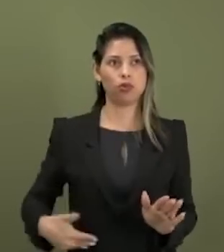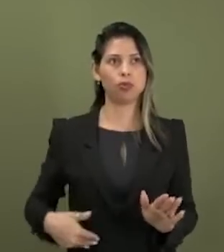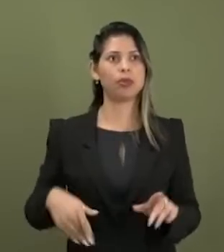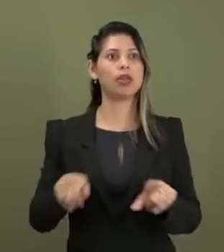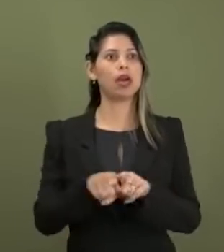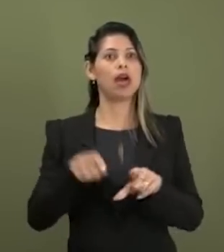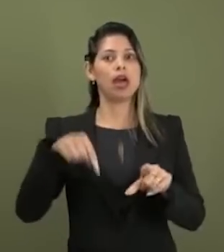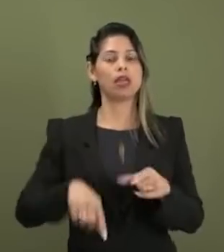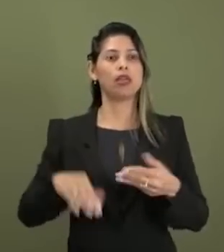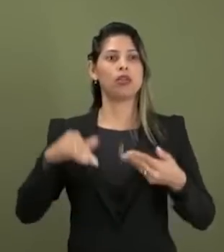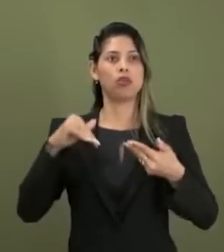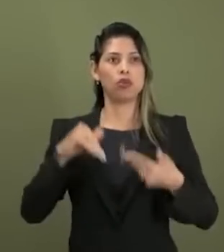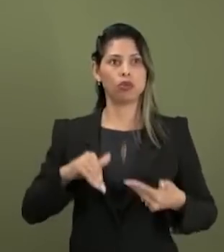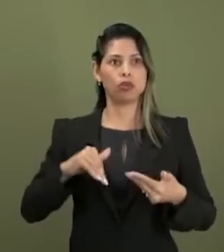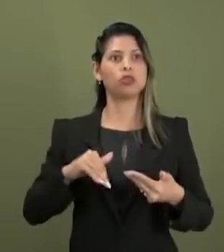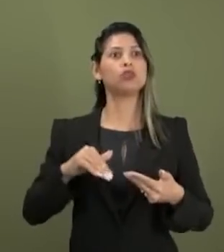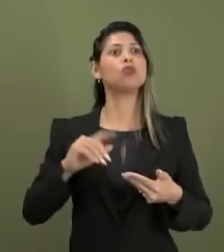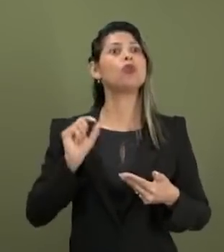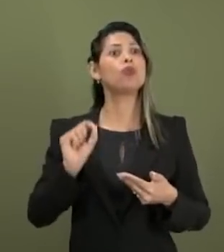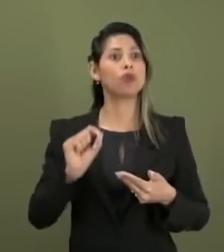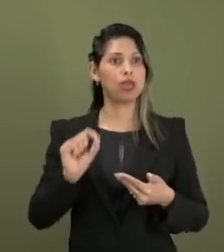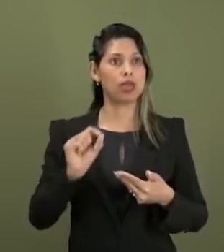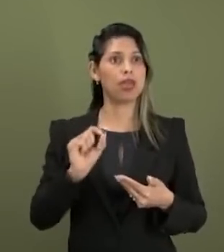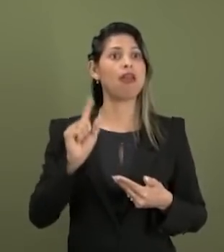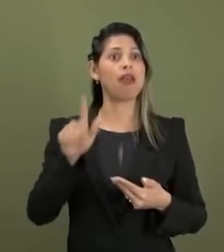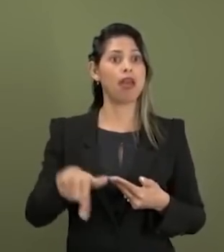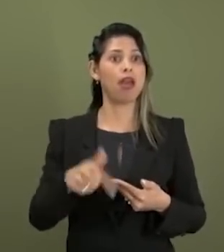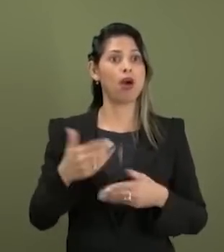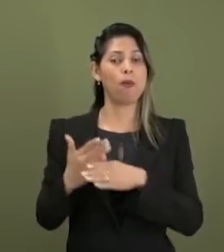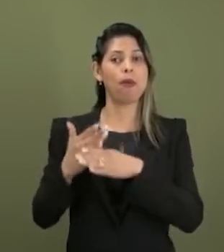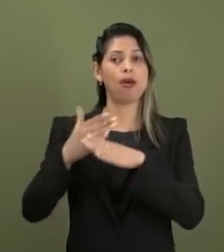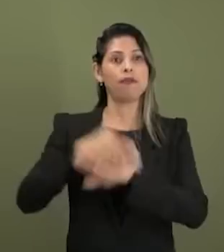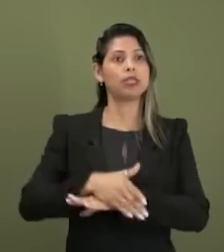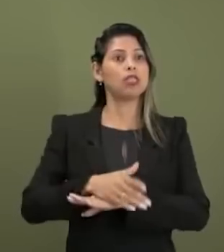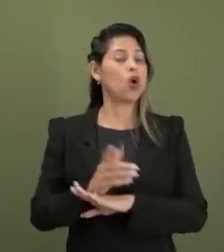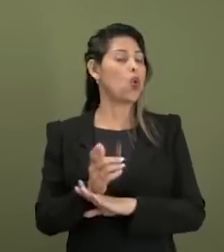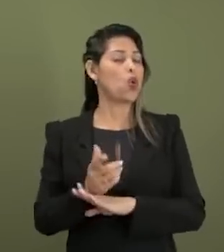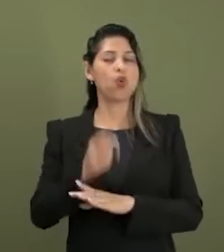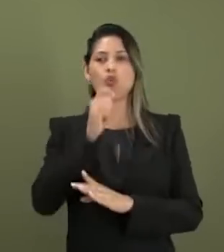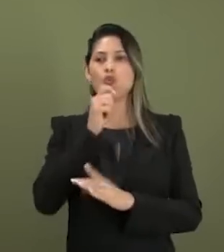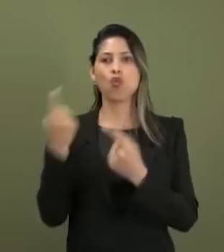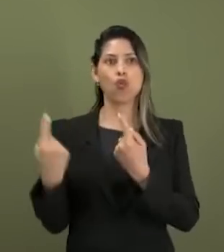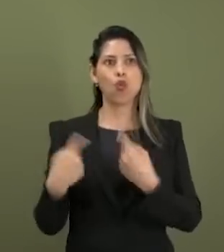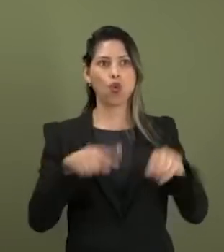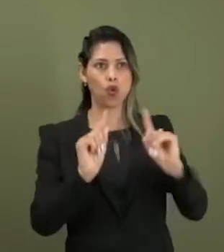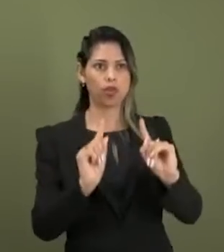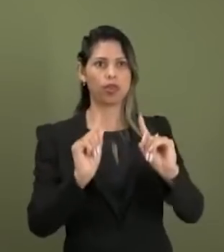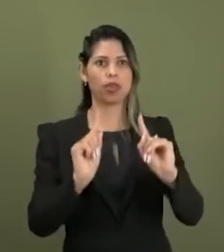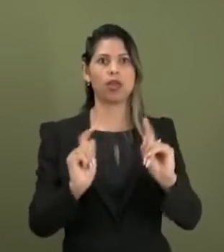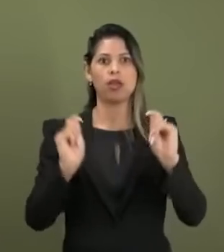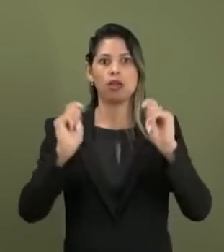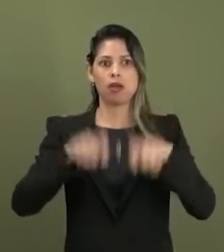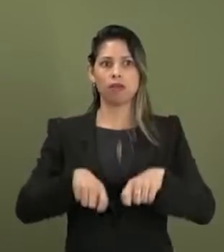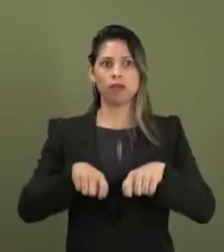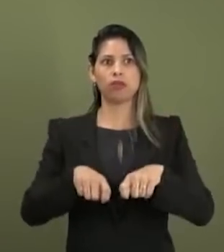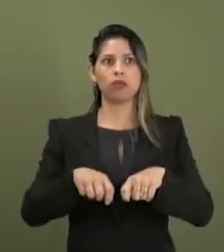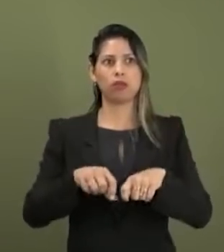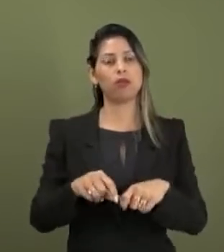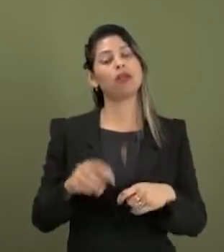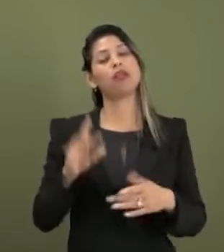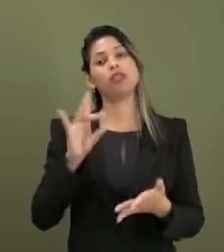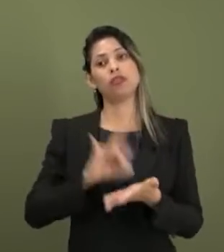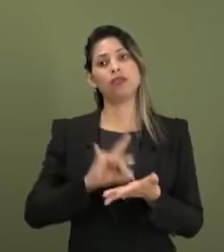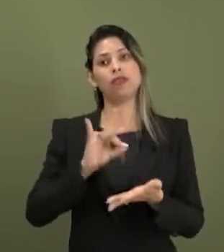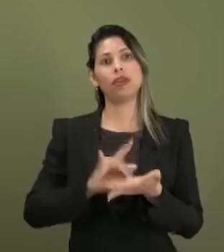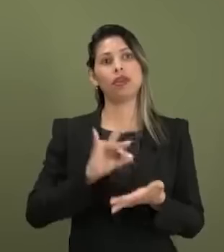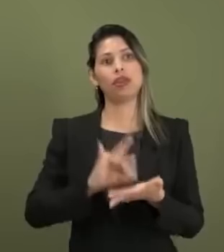Nacional, é uma invasão de competência do Poder Legislativo. Verdadeiramente